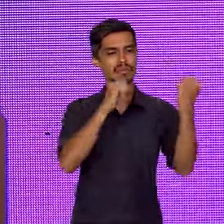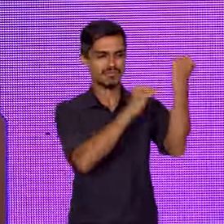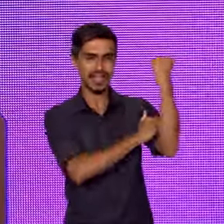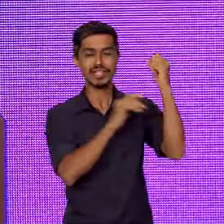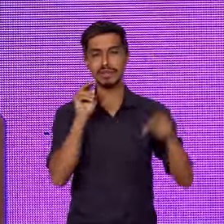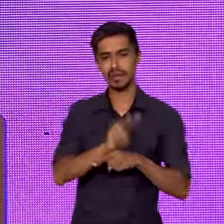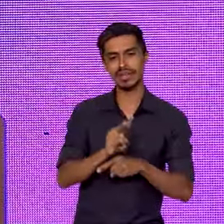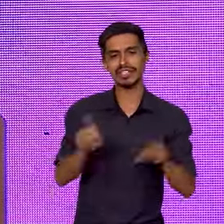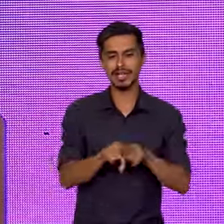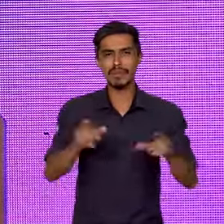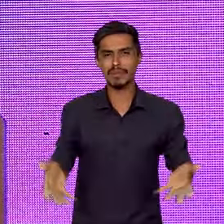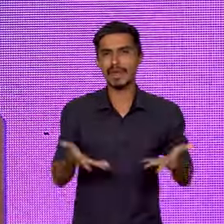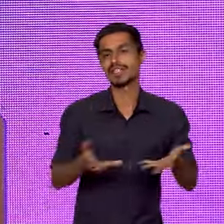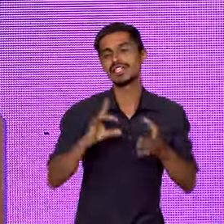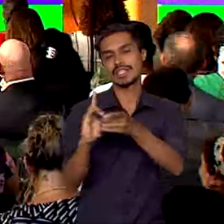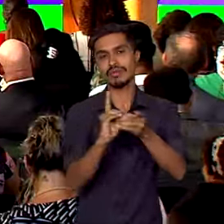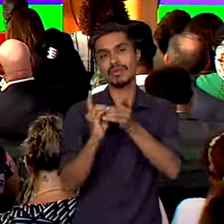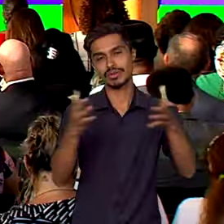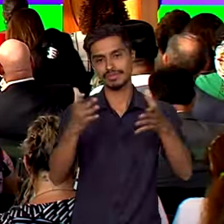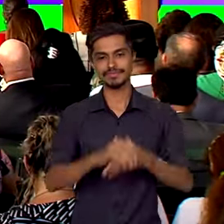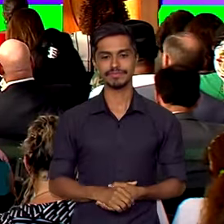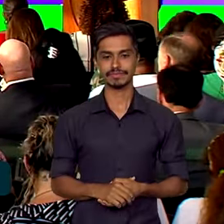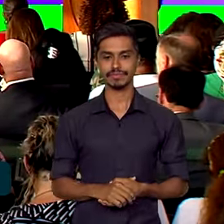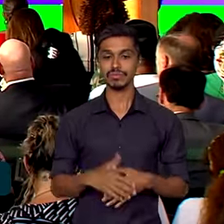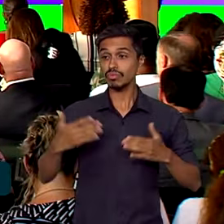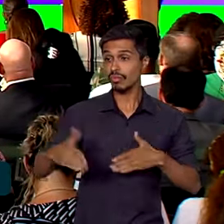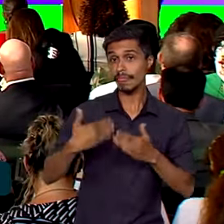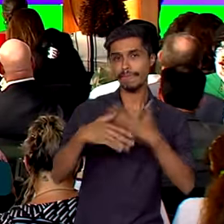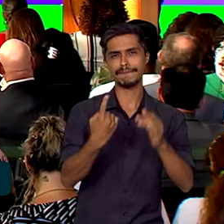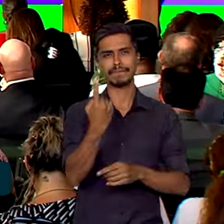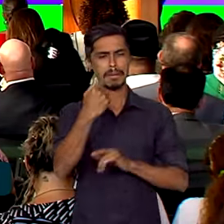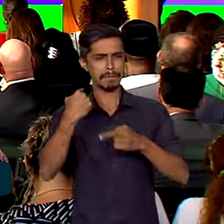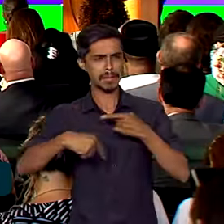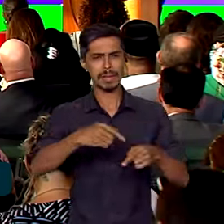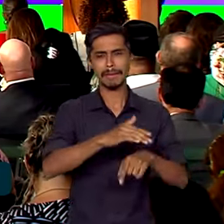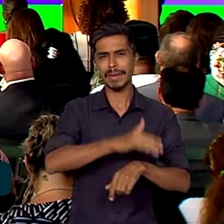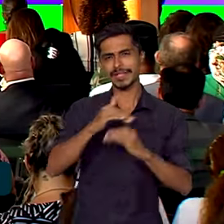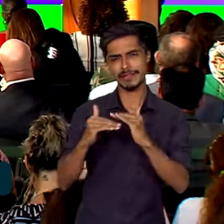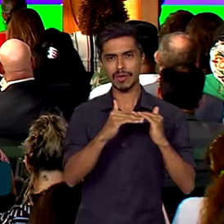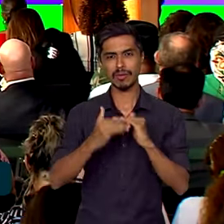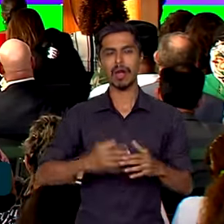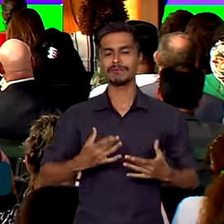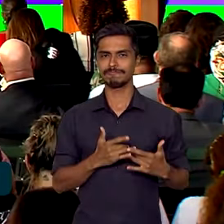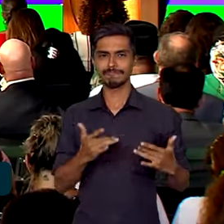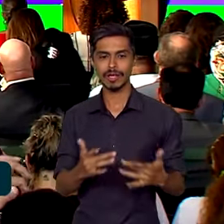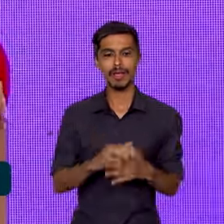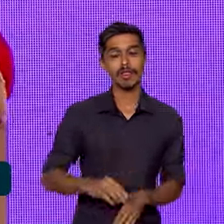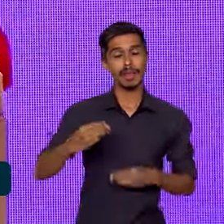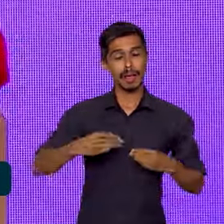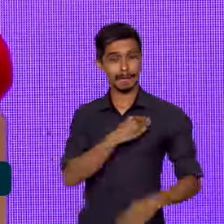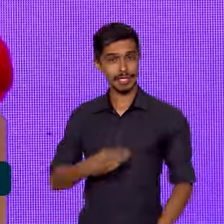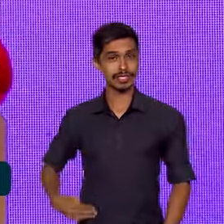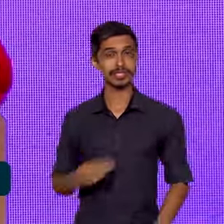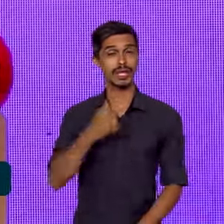defesa e a promoção da democracia. Para a construção de uma política mais igual e solidária, a ministra das Mulheres,